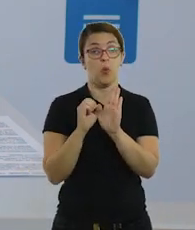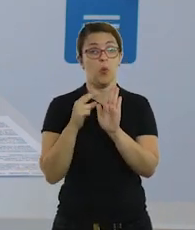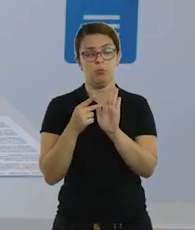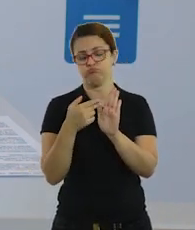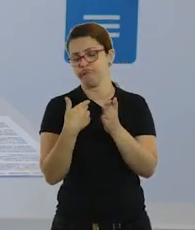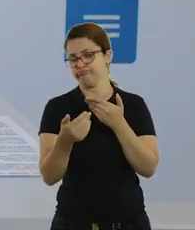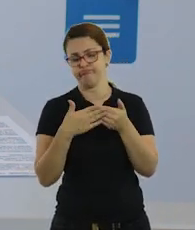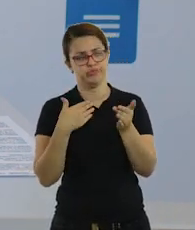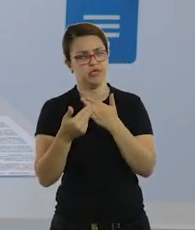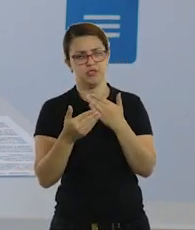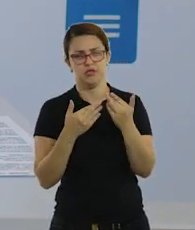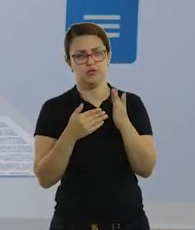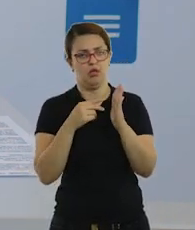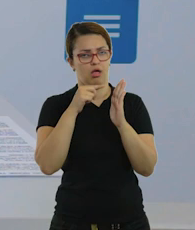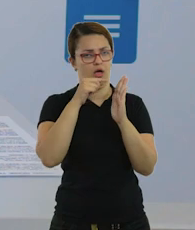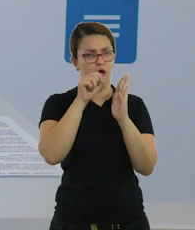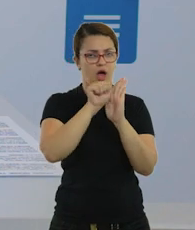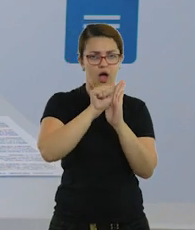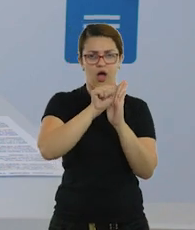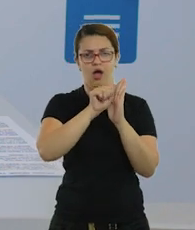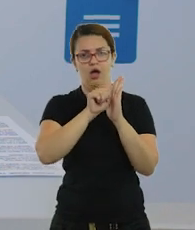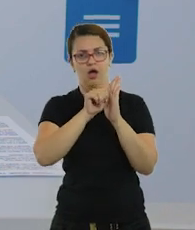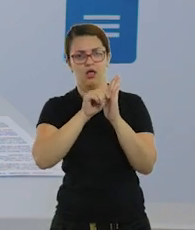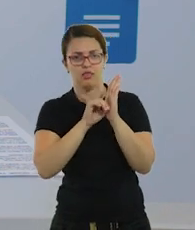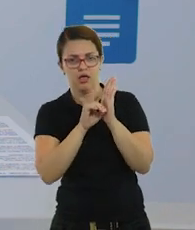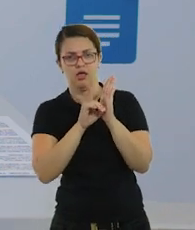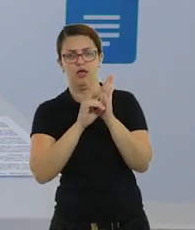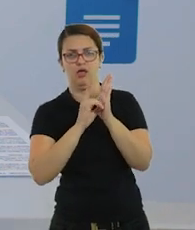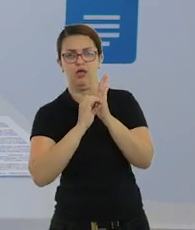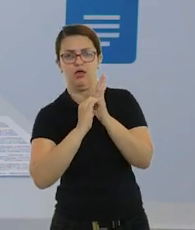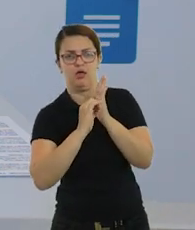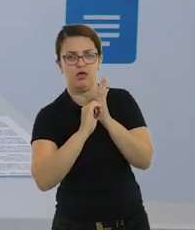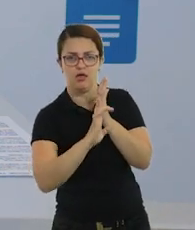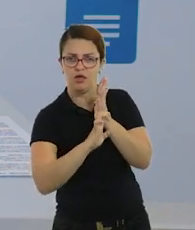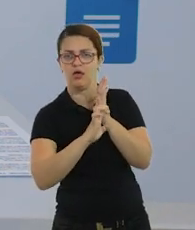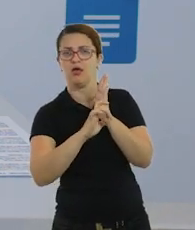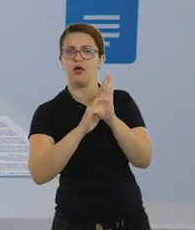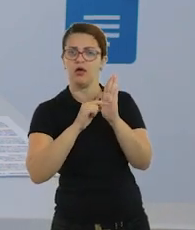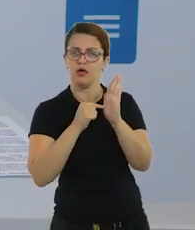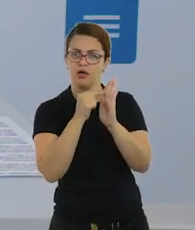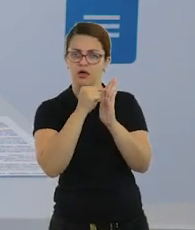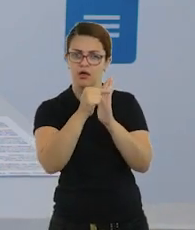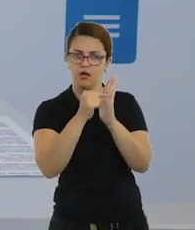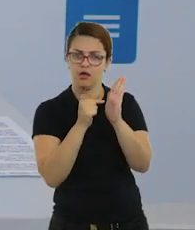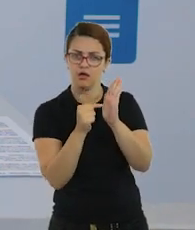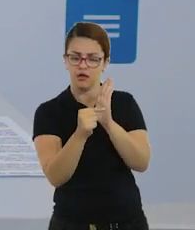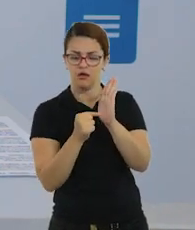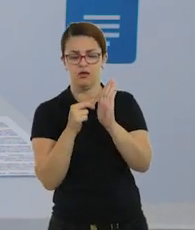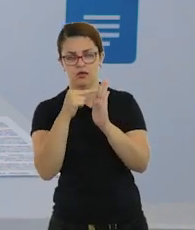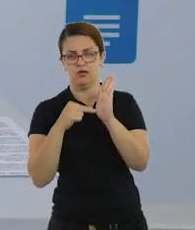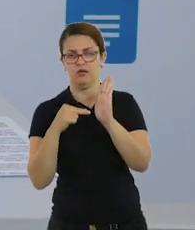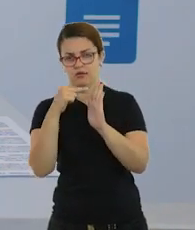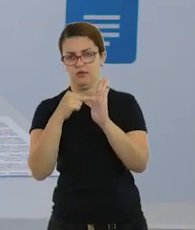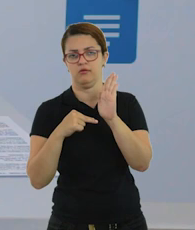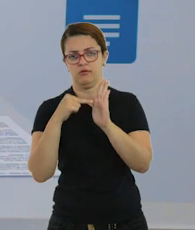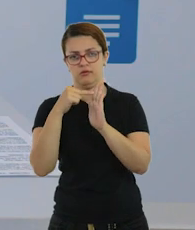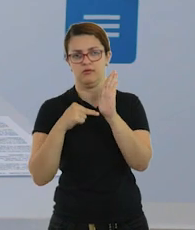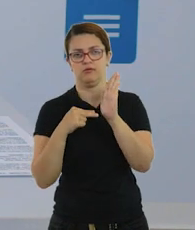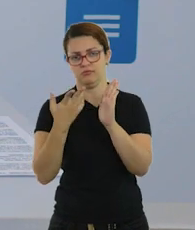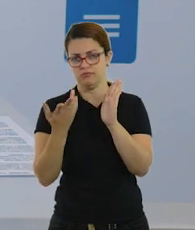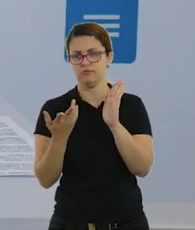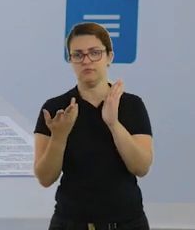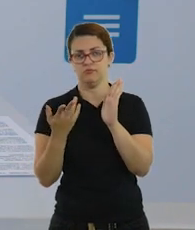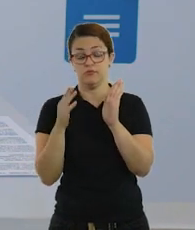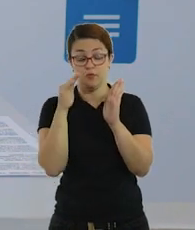forma aleatória, que é uma forma que eles gostam bastante e eles se prendem mais, eles se prendem mais a atenção quando nós fazemos essa